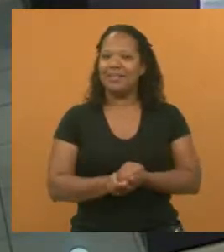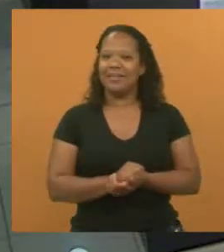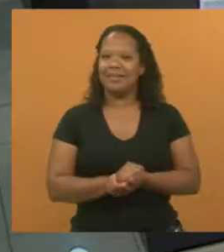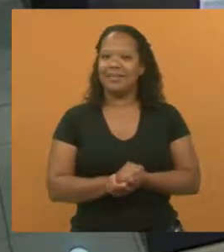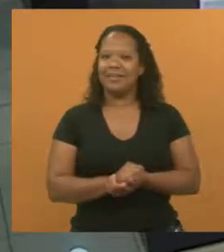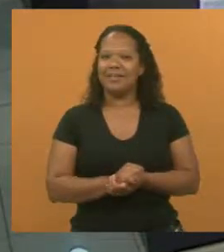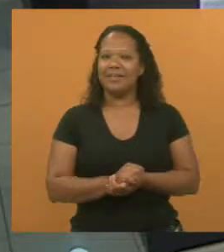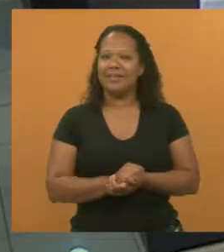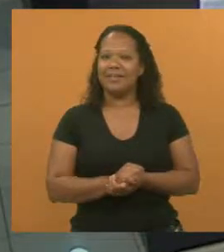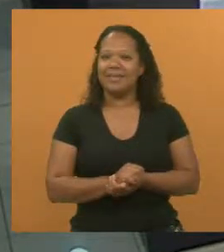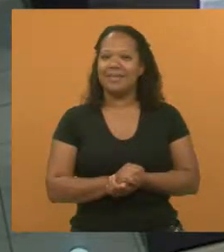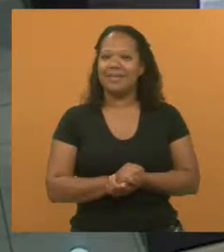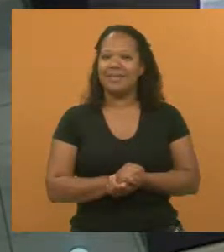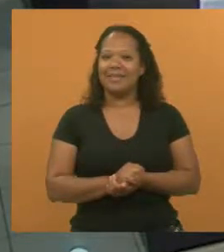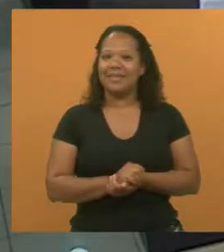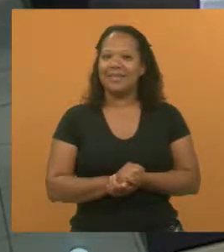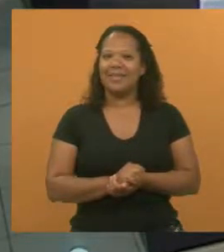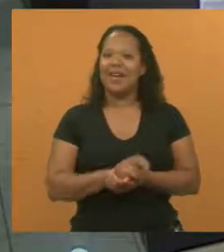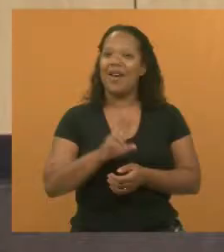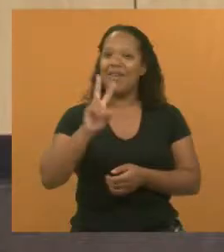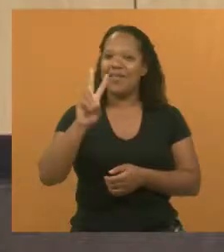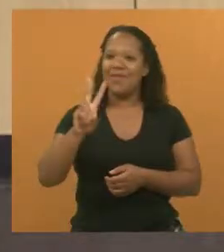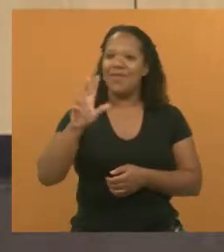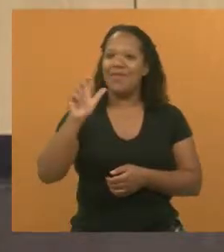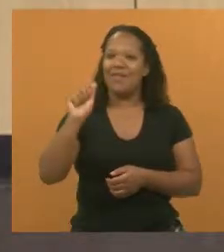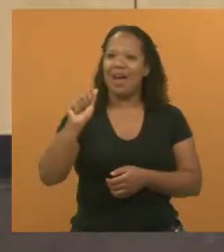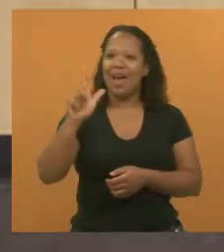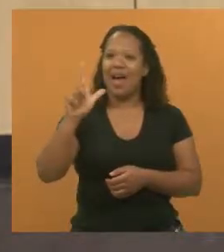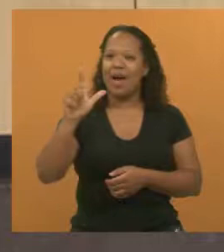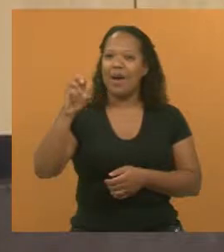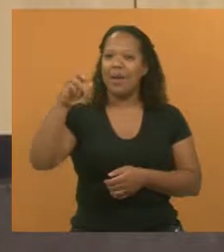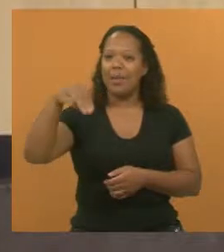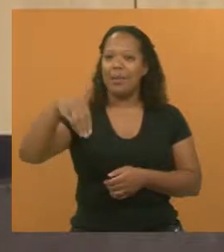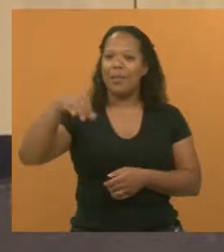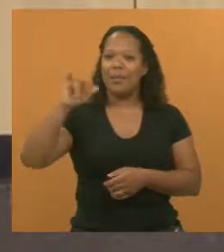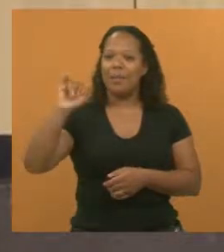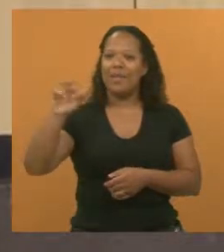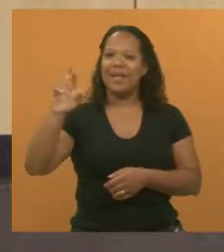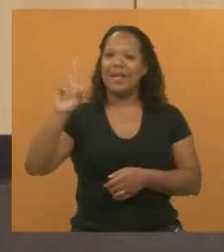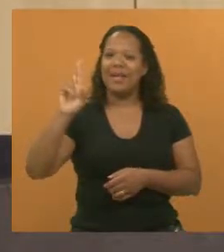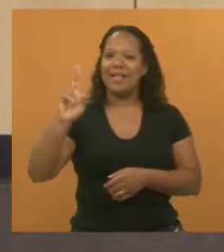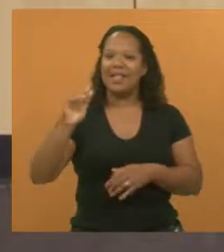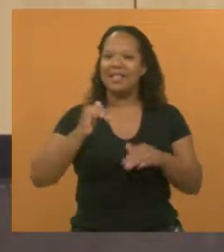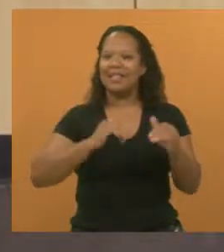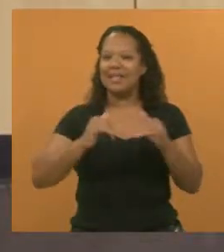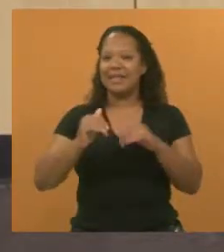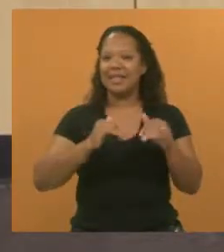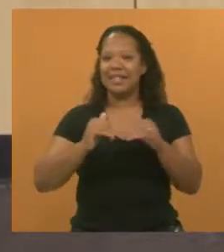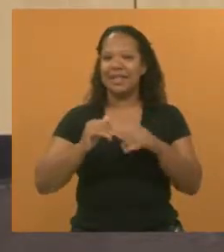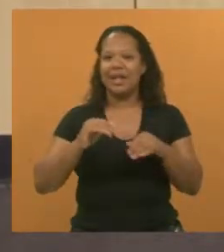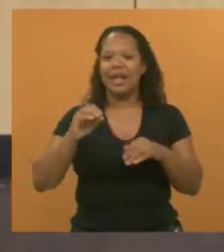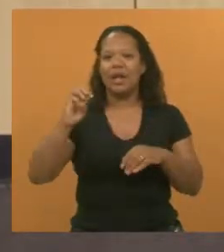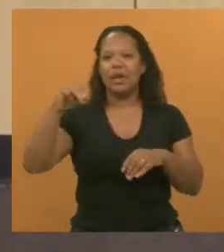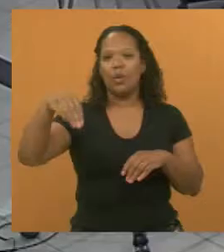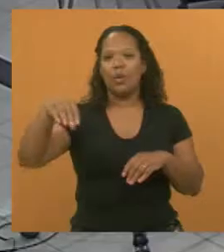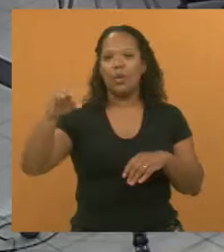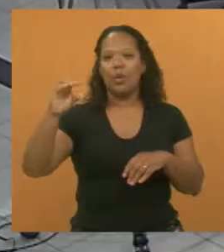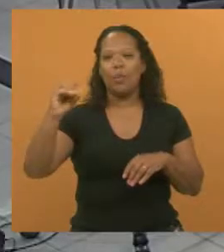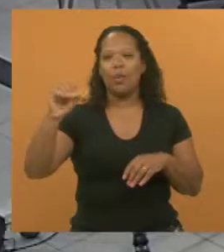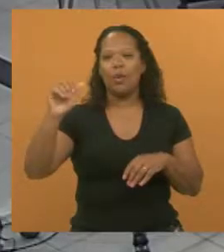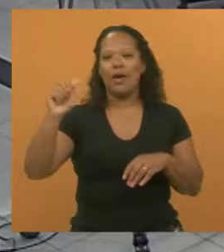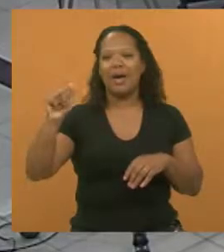vereador Valmir, o primeiro secretário, nosso secretário legislativo Moacir, vereadores,